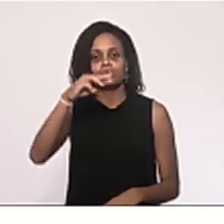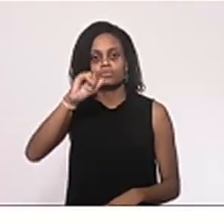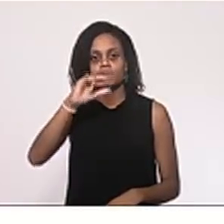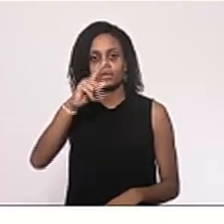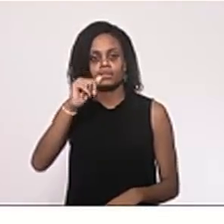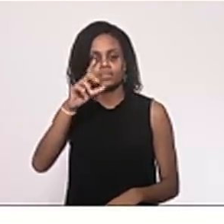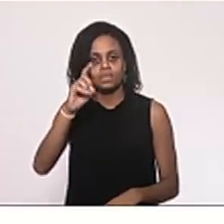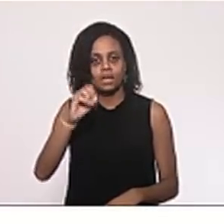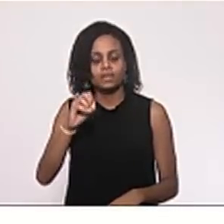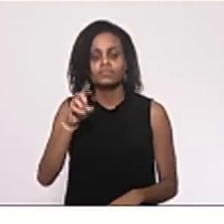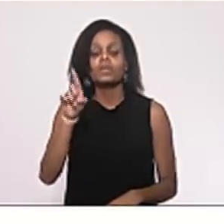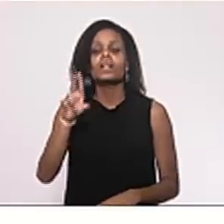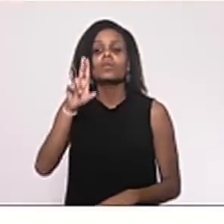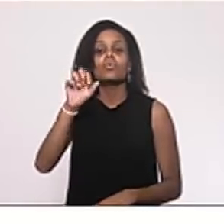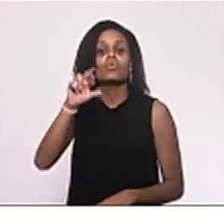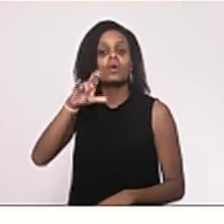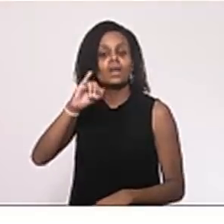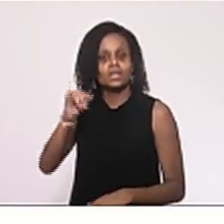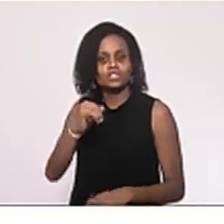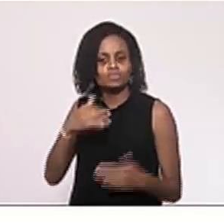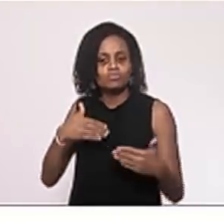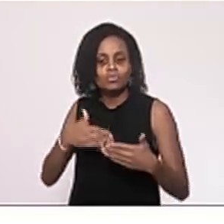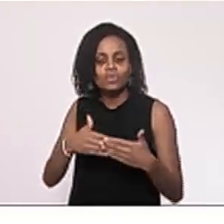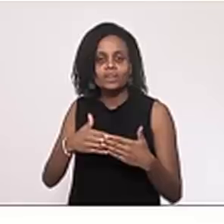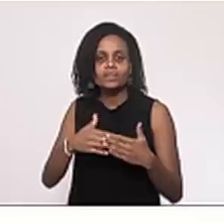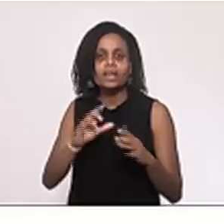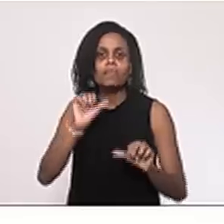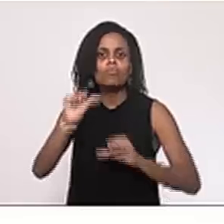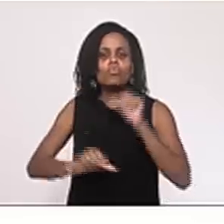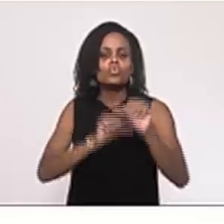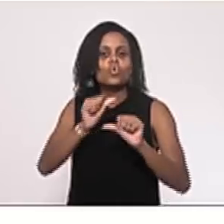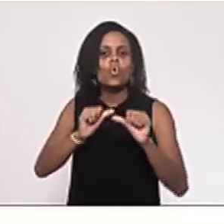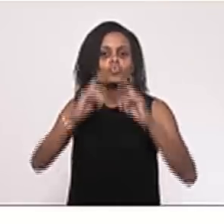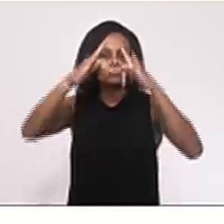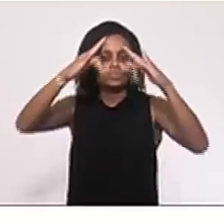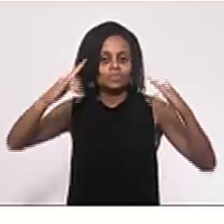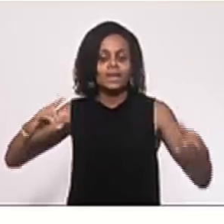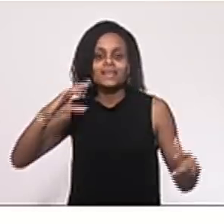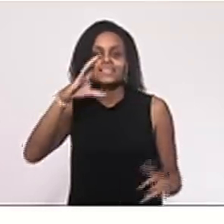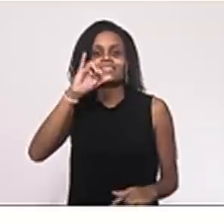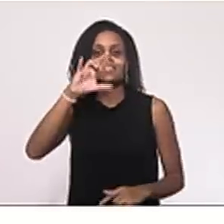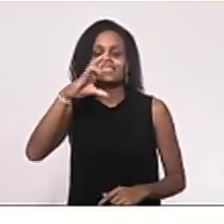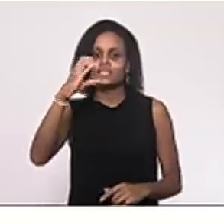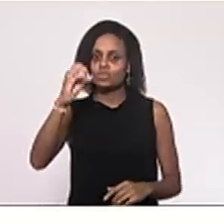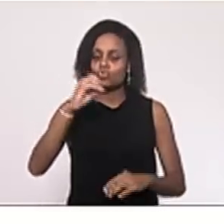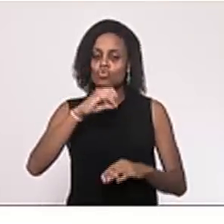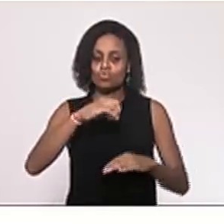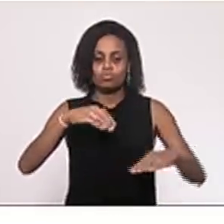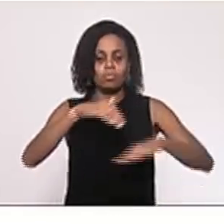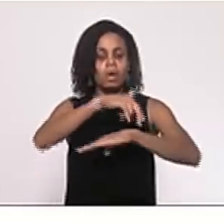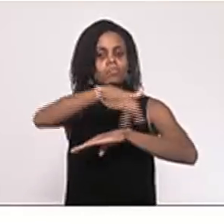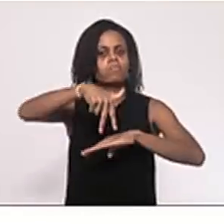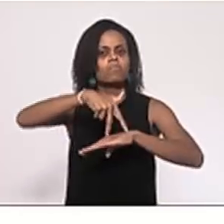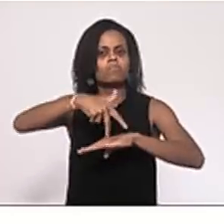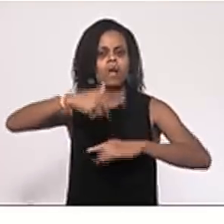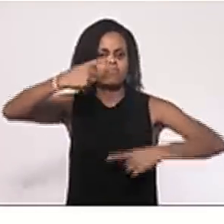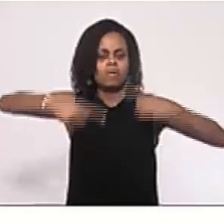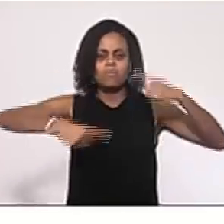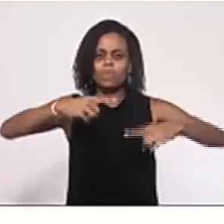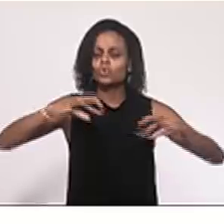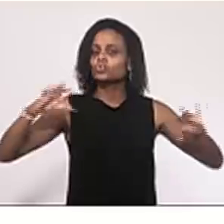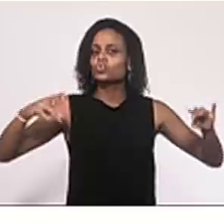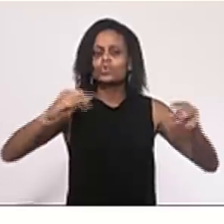que a UERJ recentemente foi transformada num circo, num circo dos horrores, foi transformada num palanque eleitoral, com todas essas